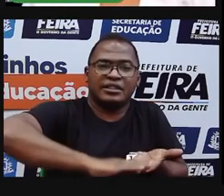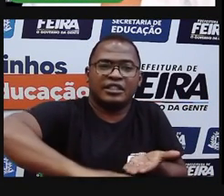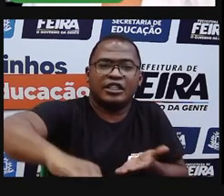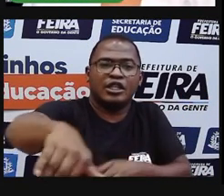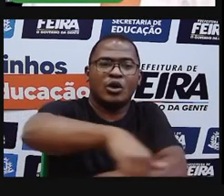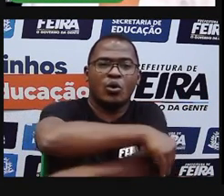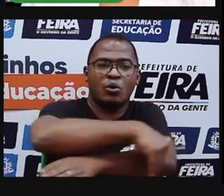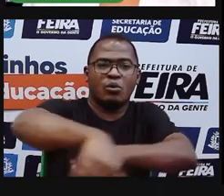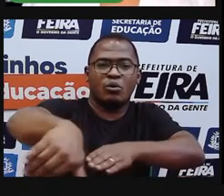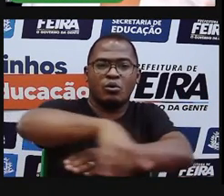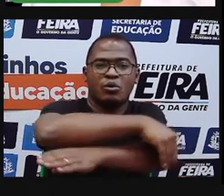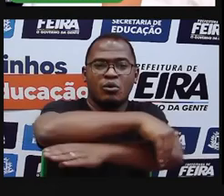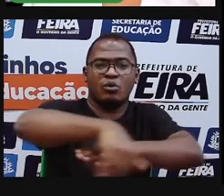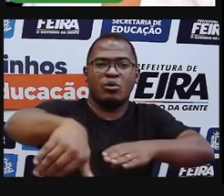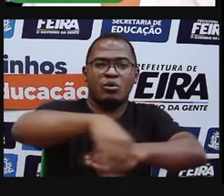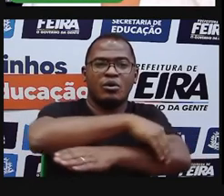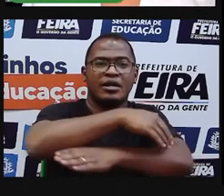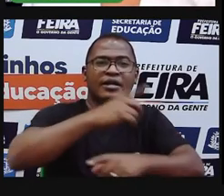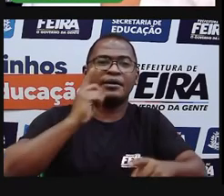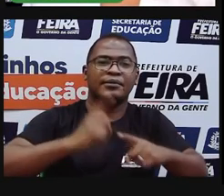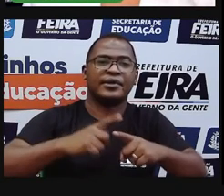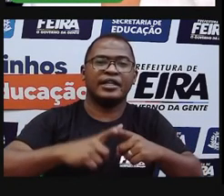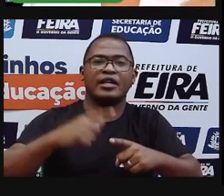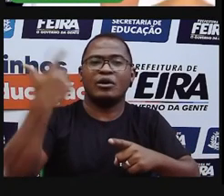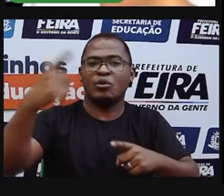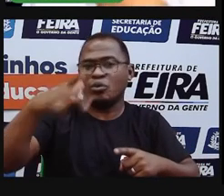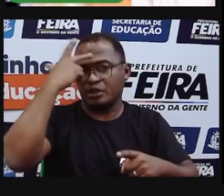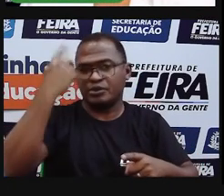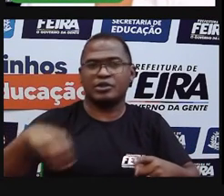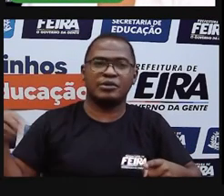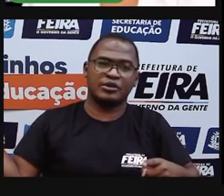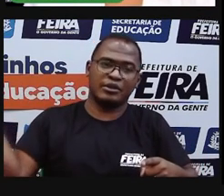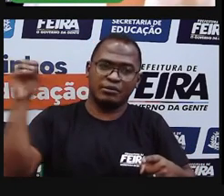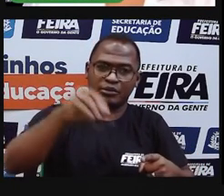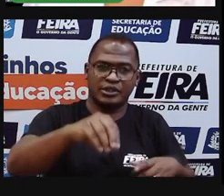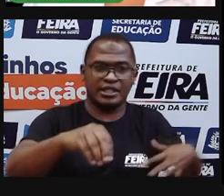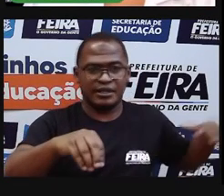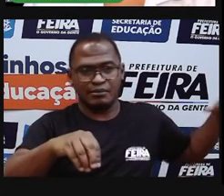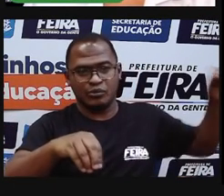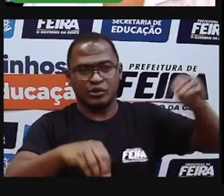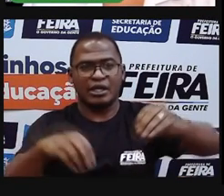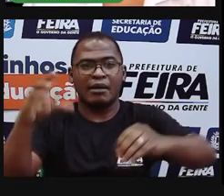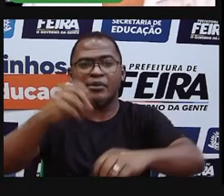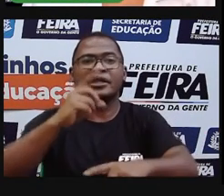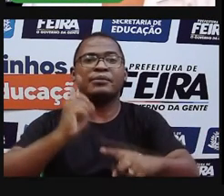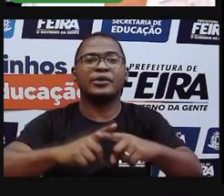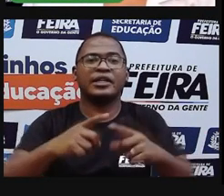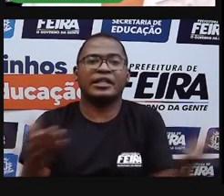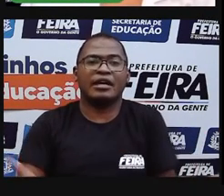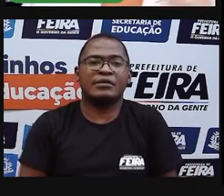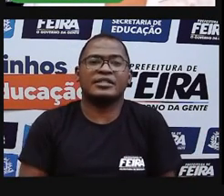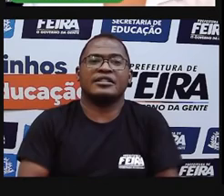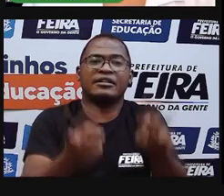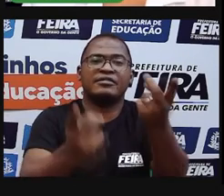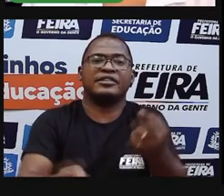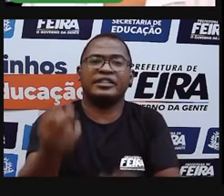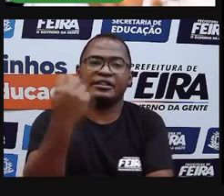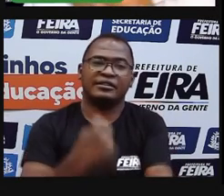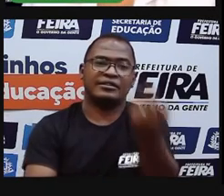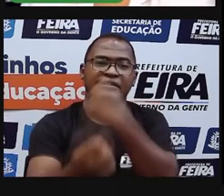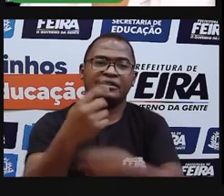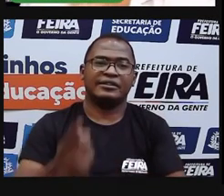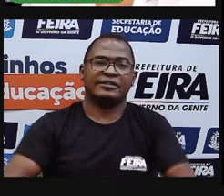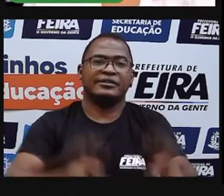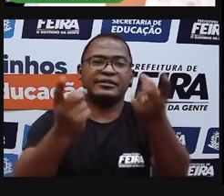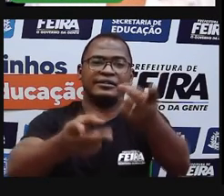Barbosa, de repente, começa a receber tropeiros, viajantes, pessoas começaram a comercializar produtos e surgiu a necessidade